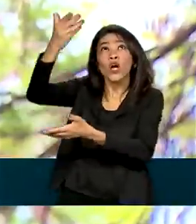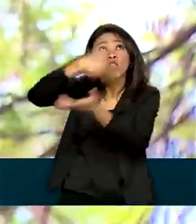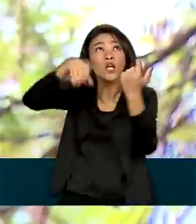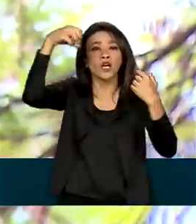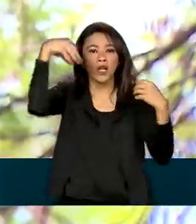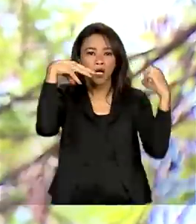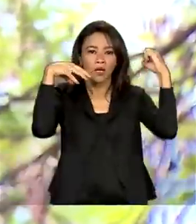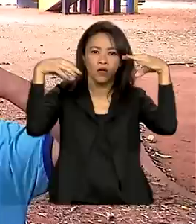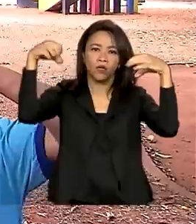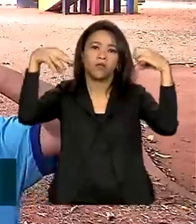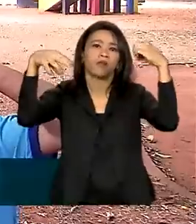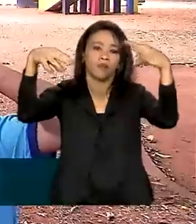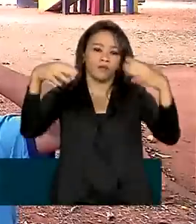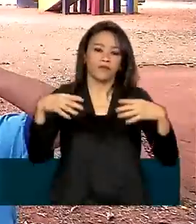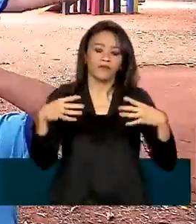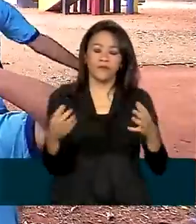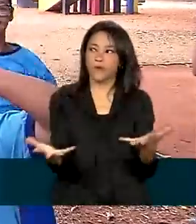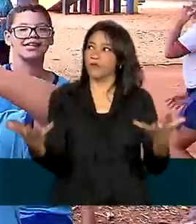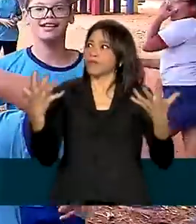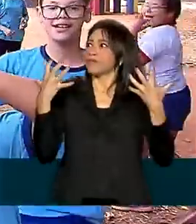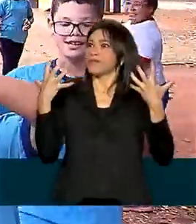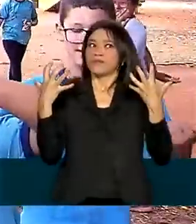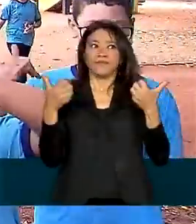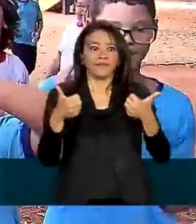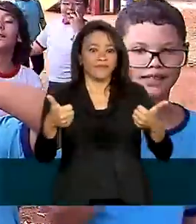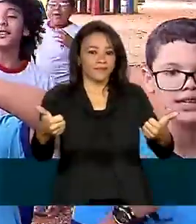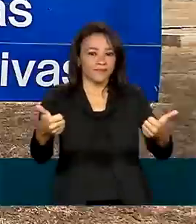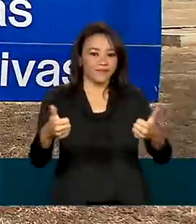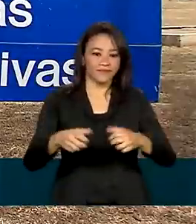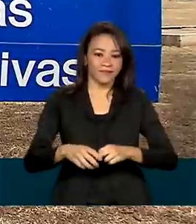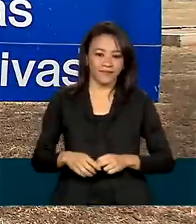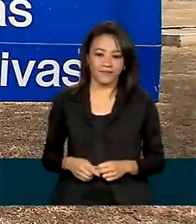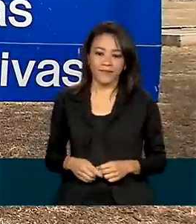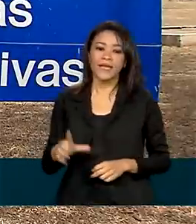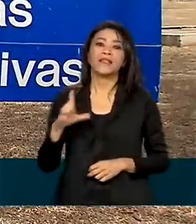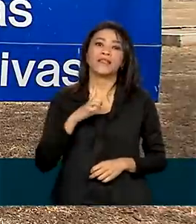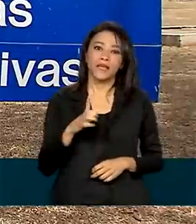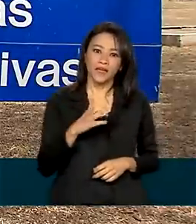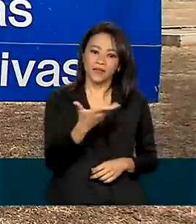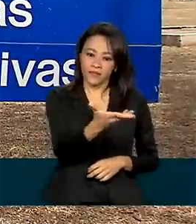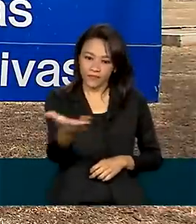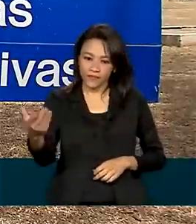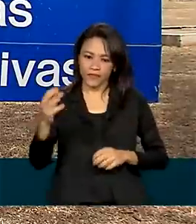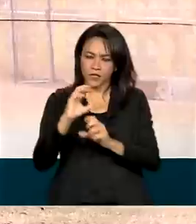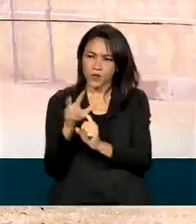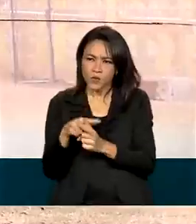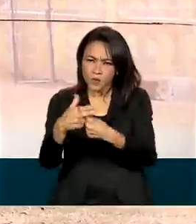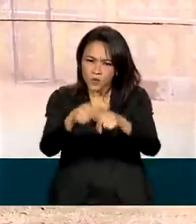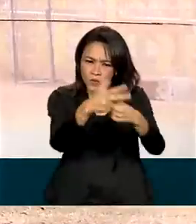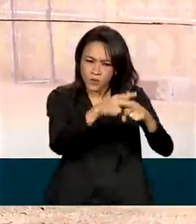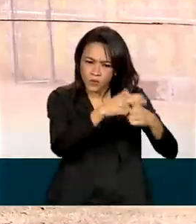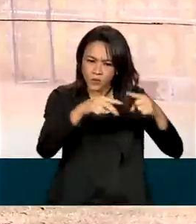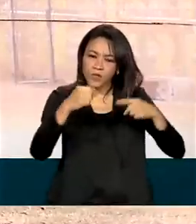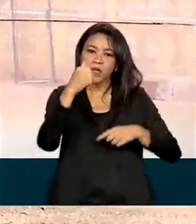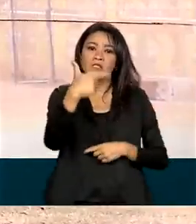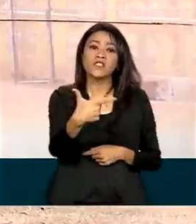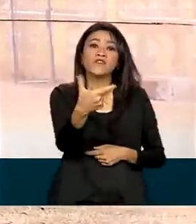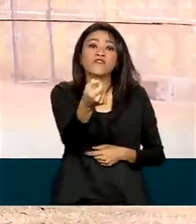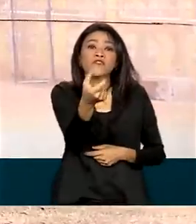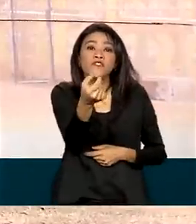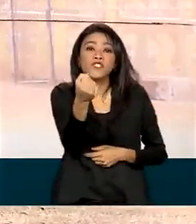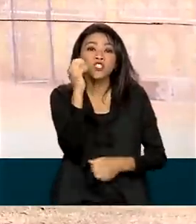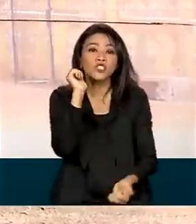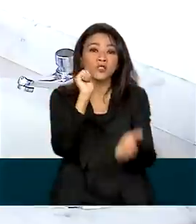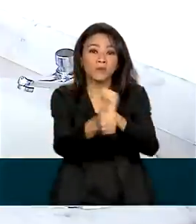lâmpadas para LED deram mais vida ao lugar. Houve também as reformas das 20 quadras